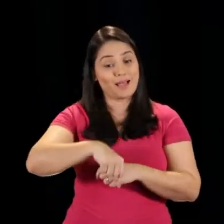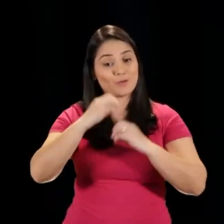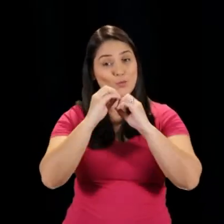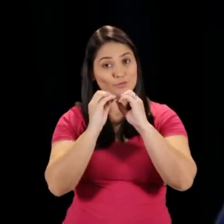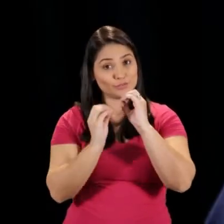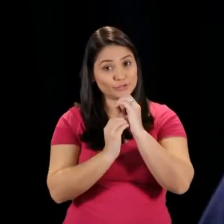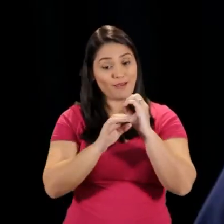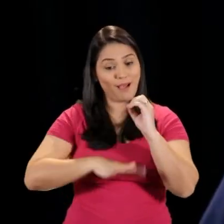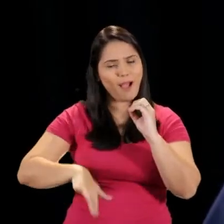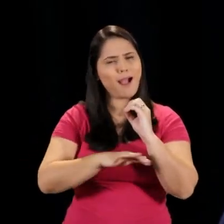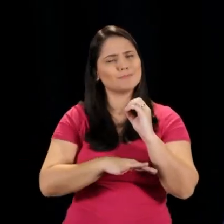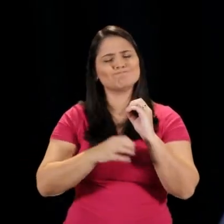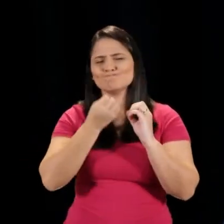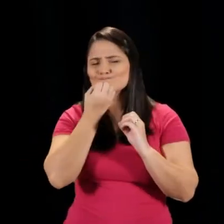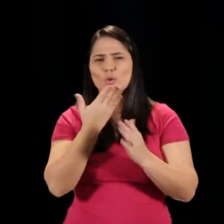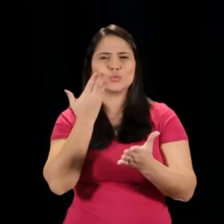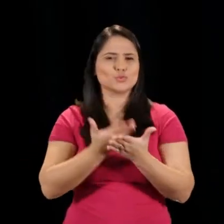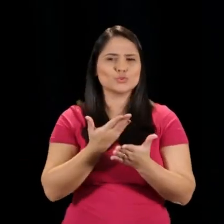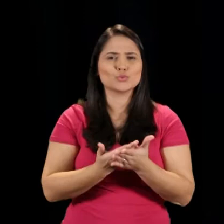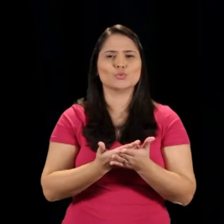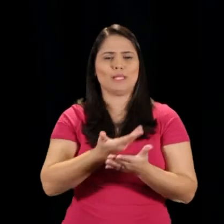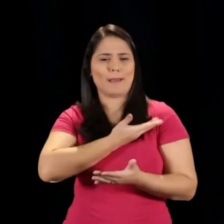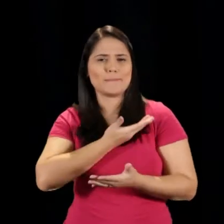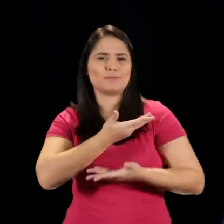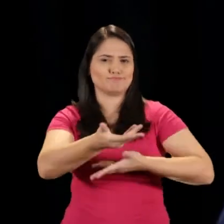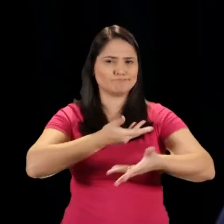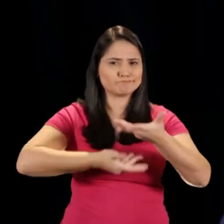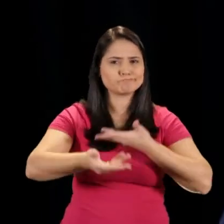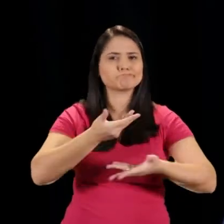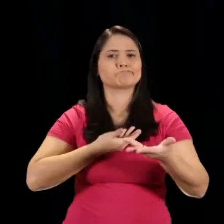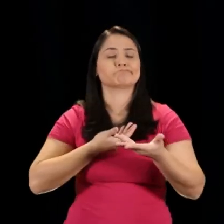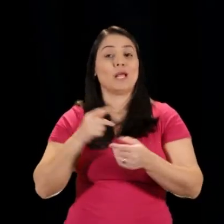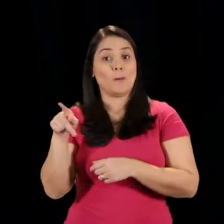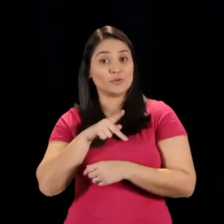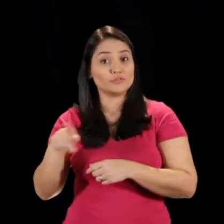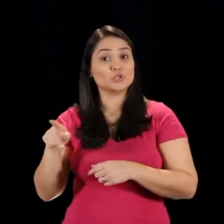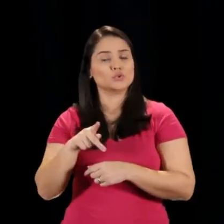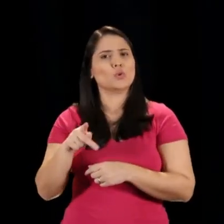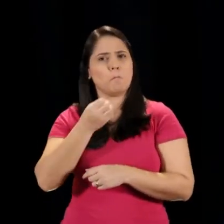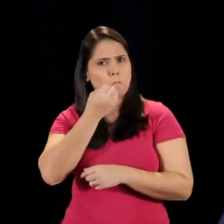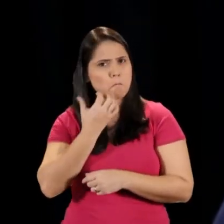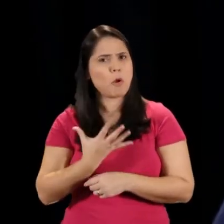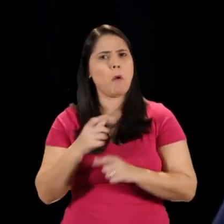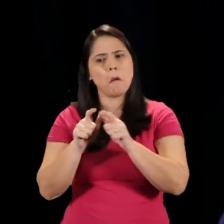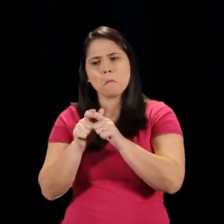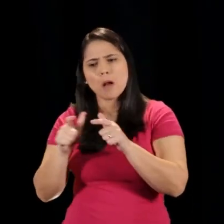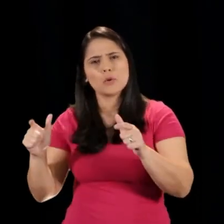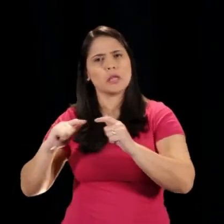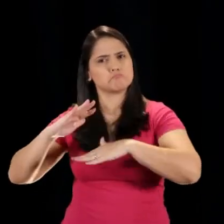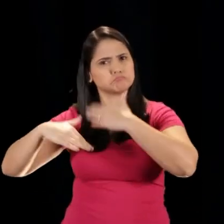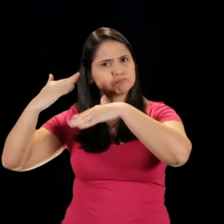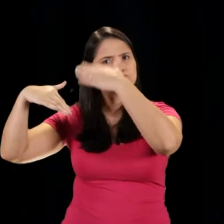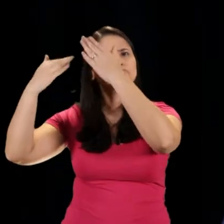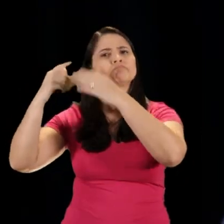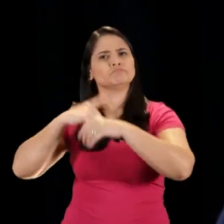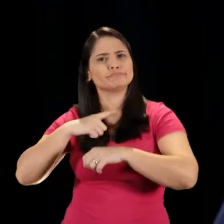você. E aqui na UFG é um campo maravilhoso para você estudar, para você fazer amigos e se relacionar. Os professores são ótimos, a maioria